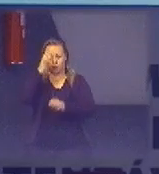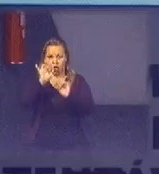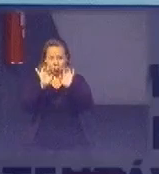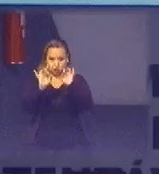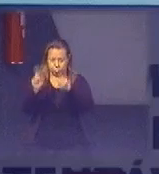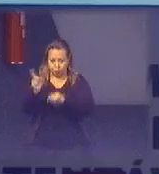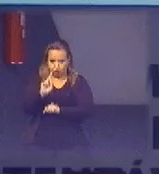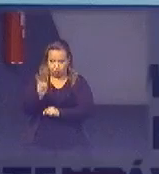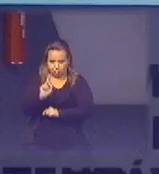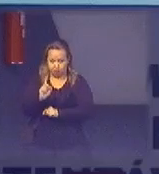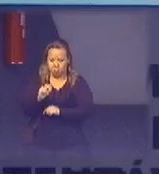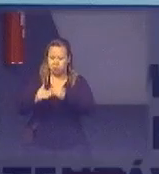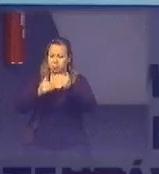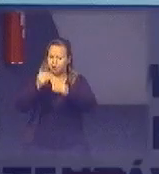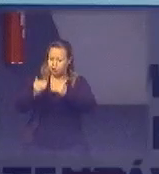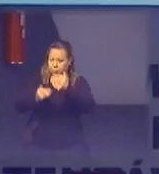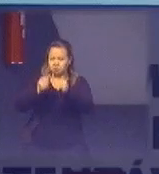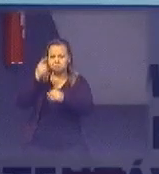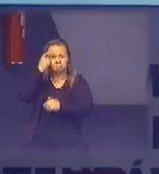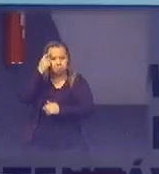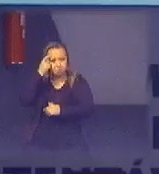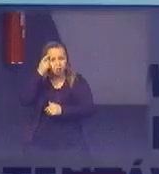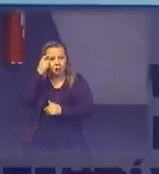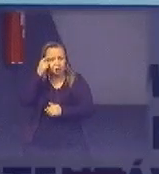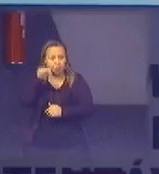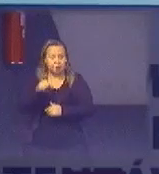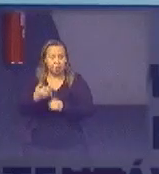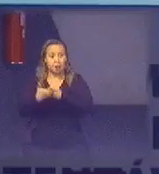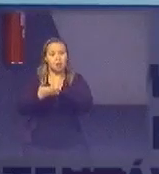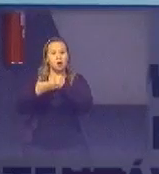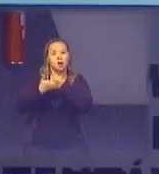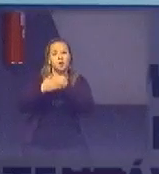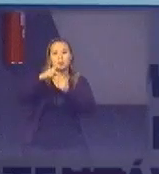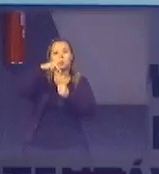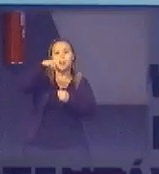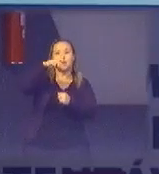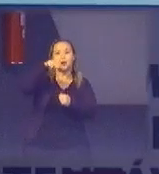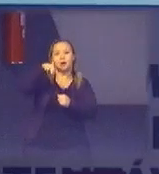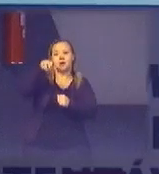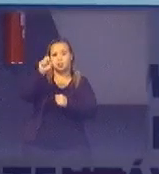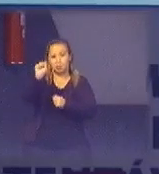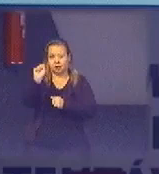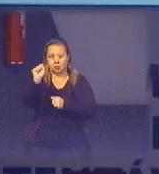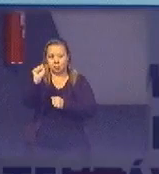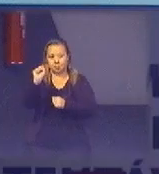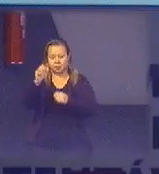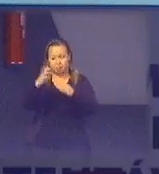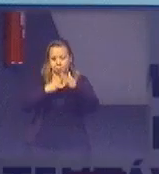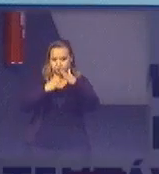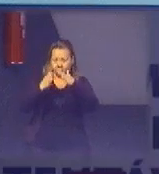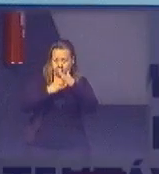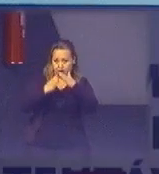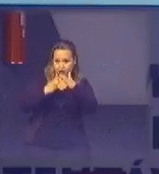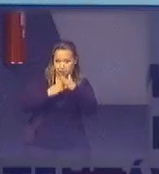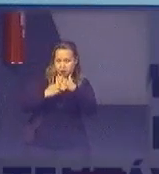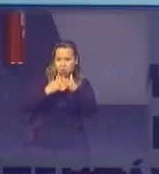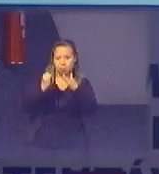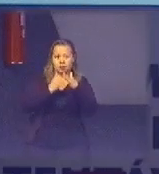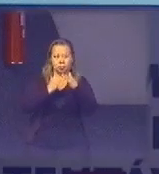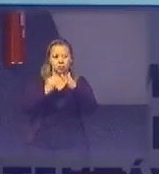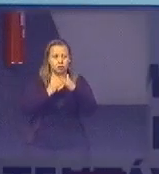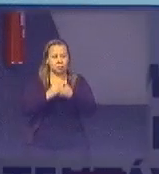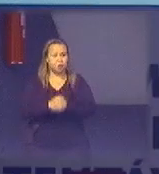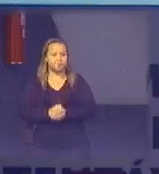cabe também a uma evolução da gente pensar nisso com base nos PLS dos órgãos e entidades sempre pode melhorar o texto